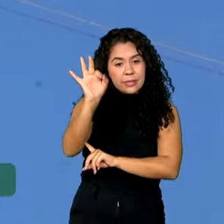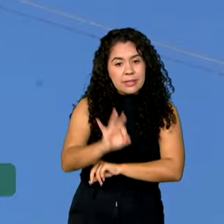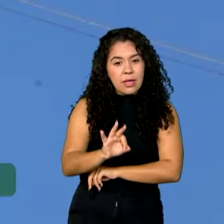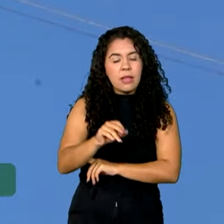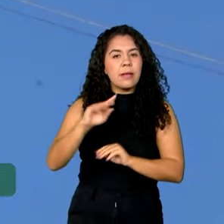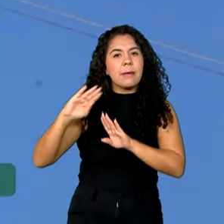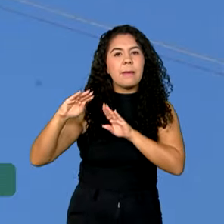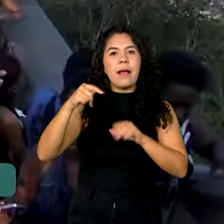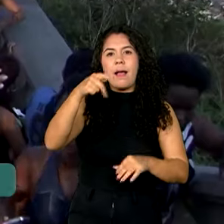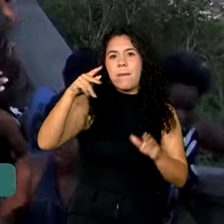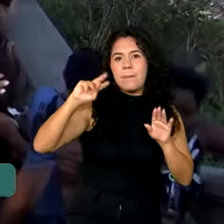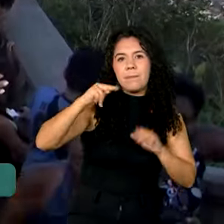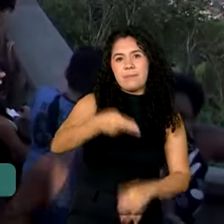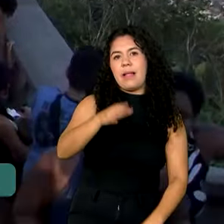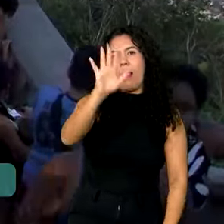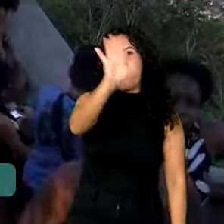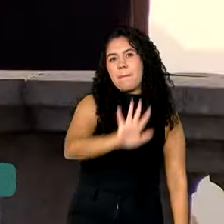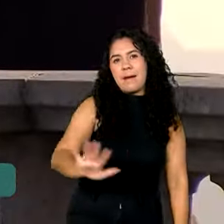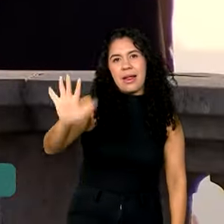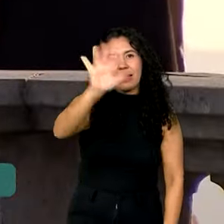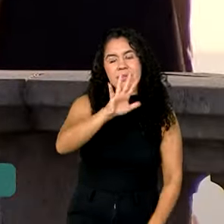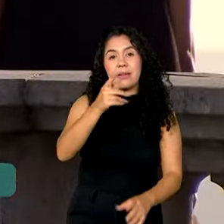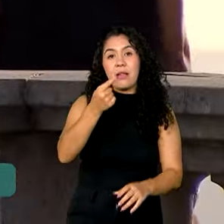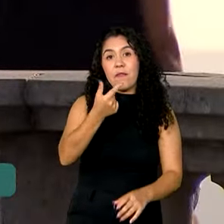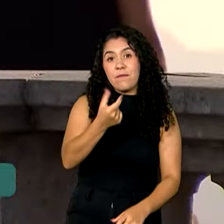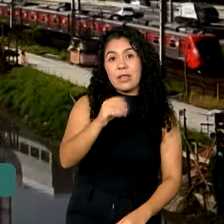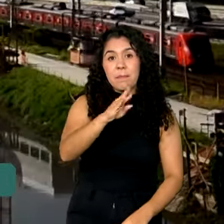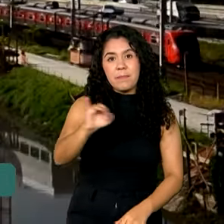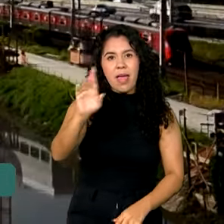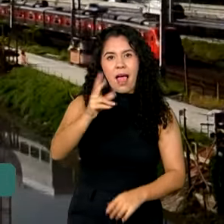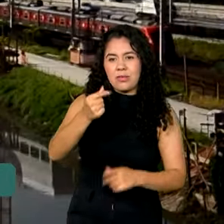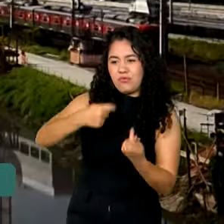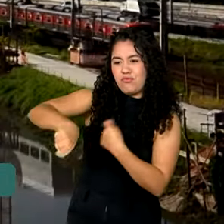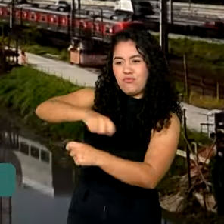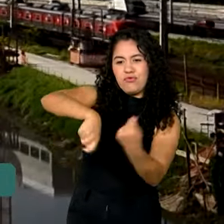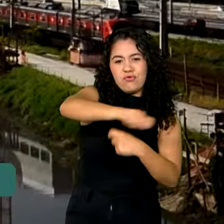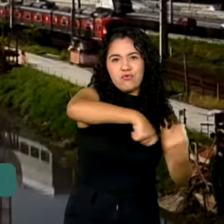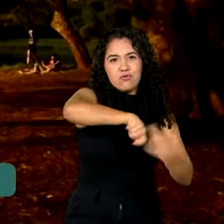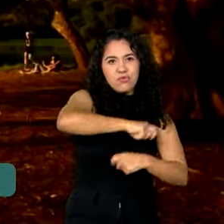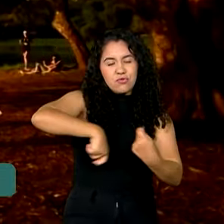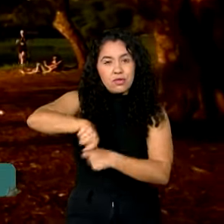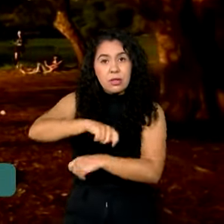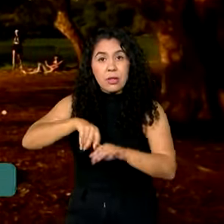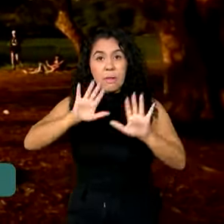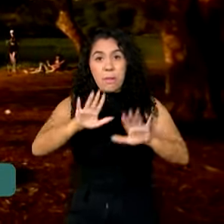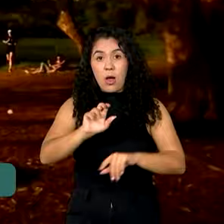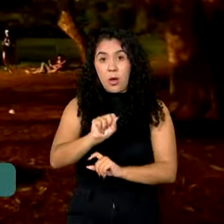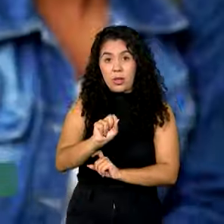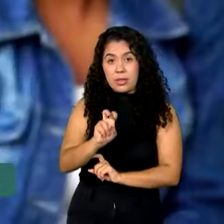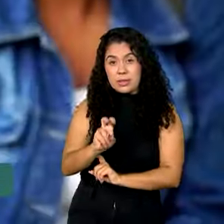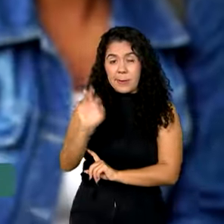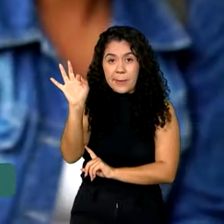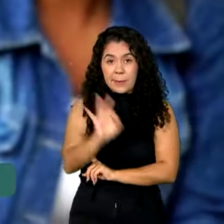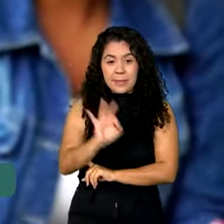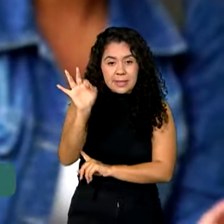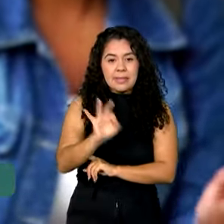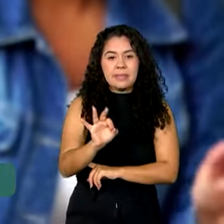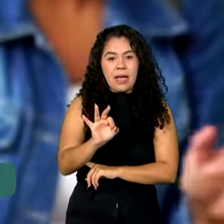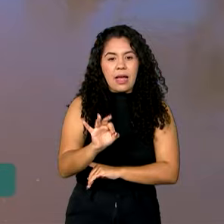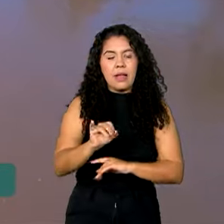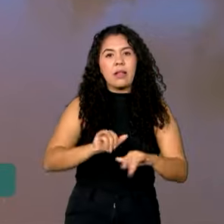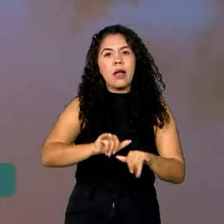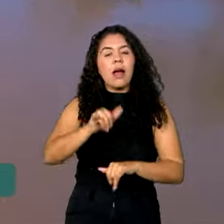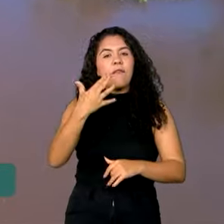destinos nacionais, movimentando 20 bilhões de reais na economia. Mais de 85% das viagens foram